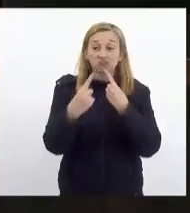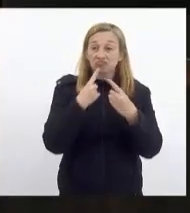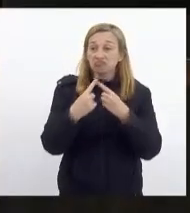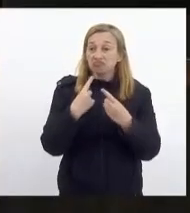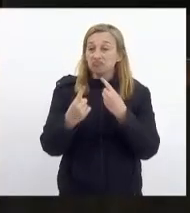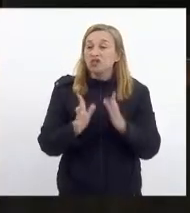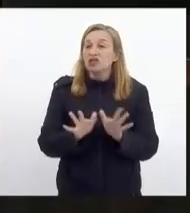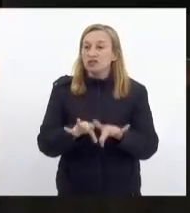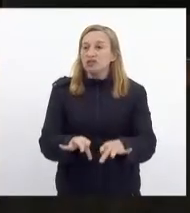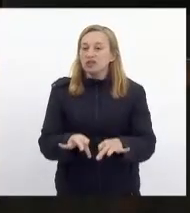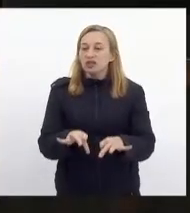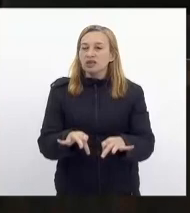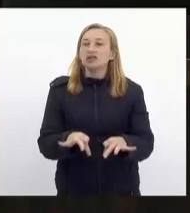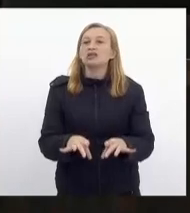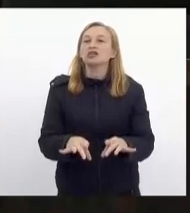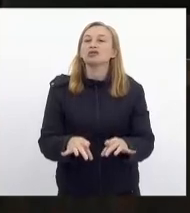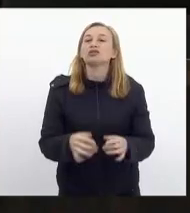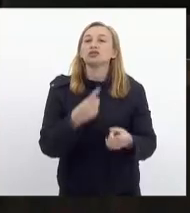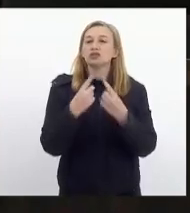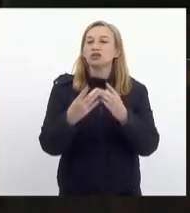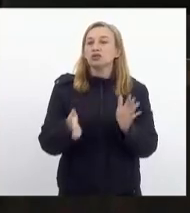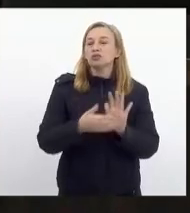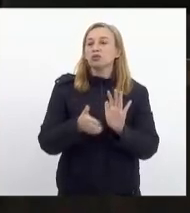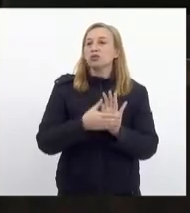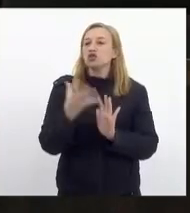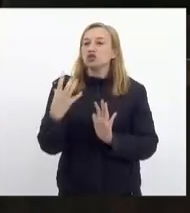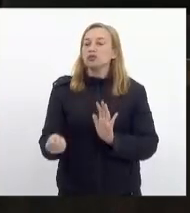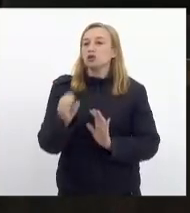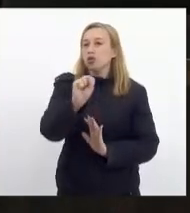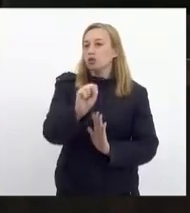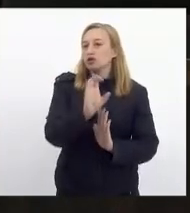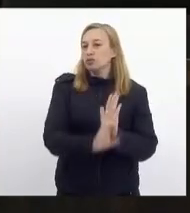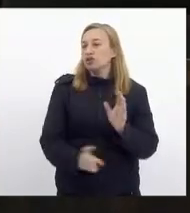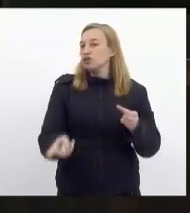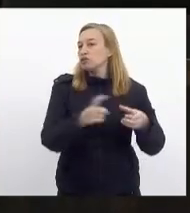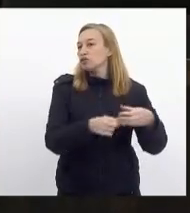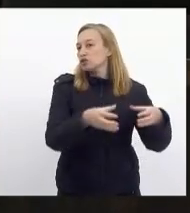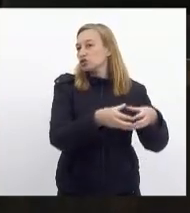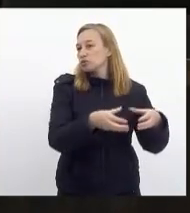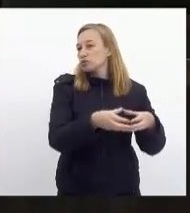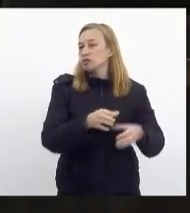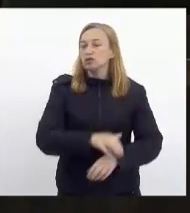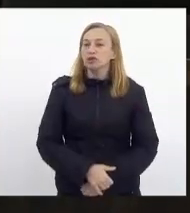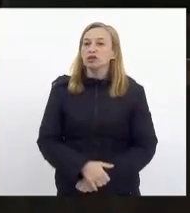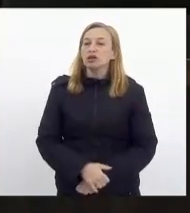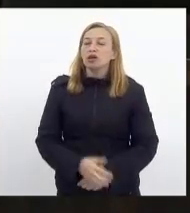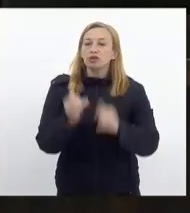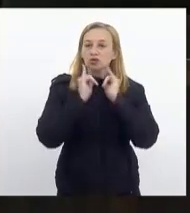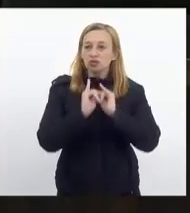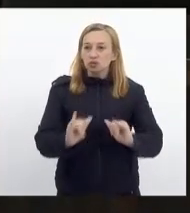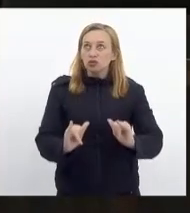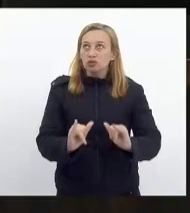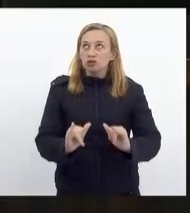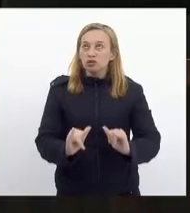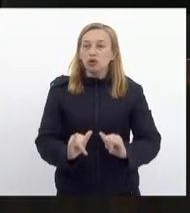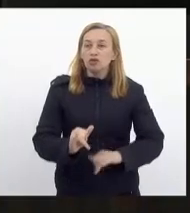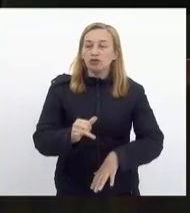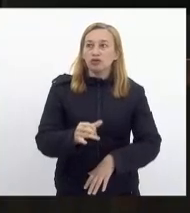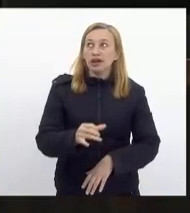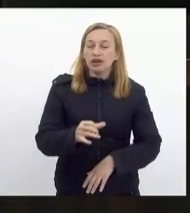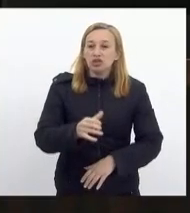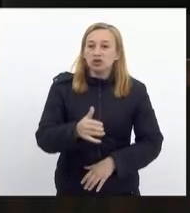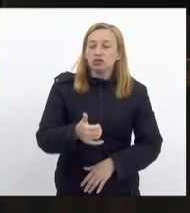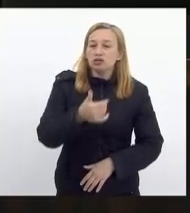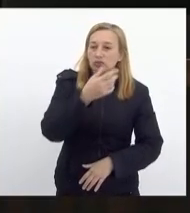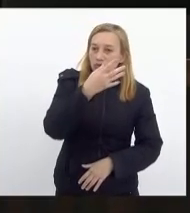discutir, encerrada a discussão. A presente proposta recebeu oito emendas e retorno às comissões. Anuncio o projeto de lei nº 4